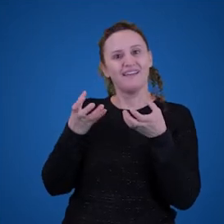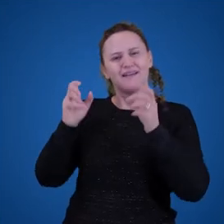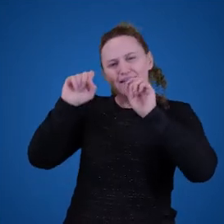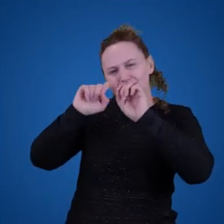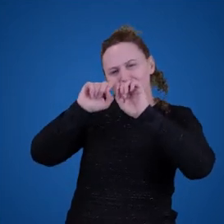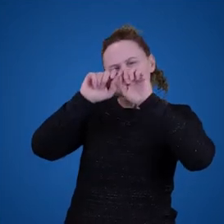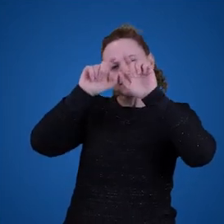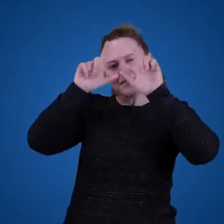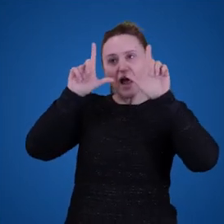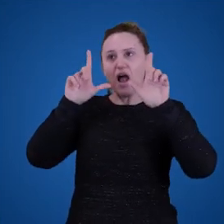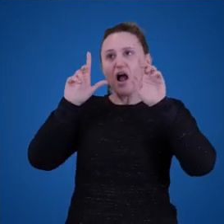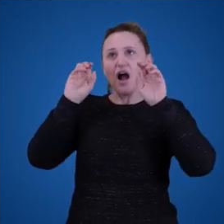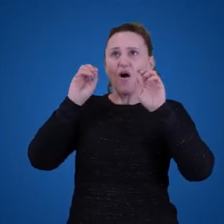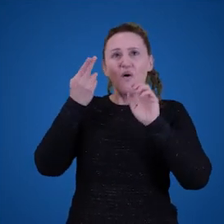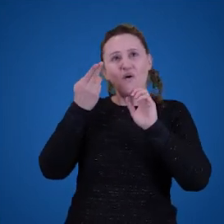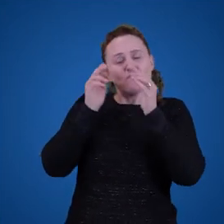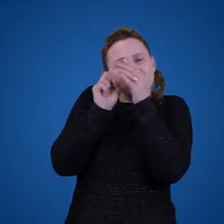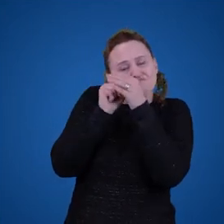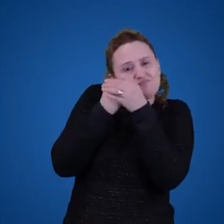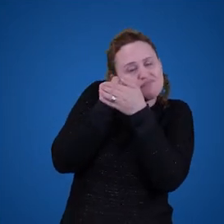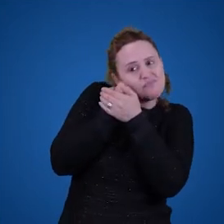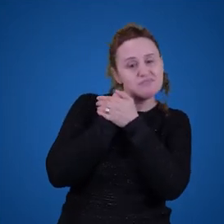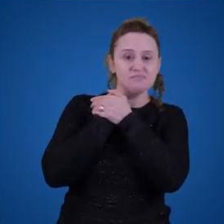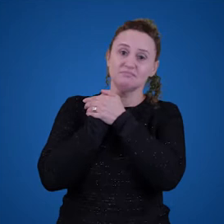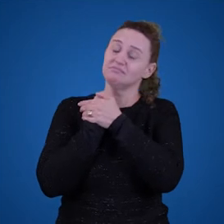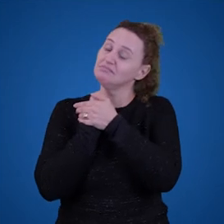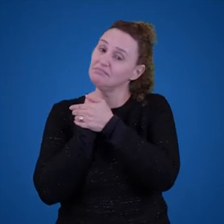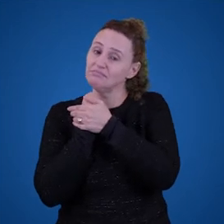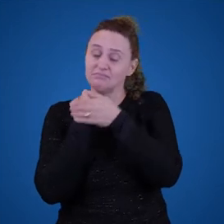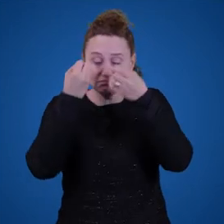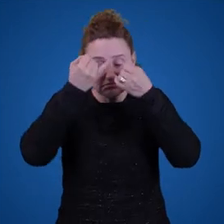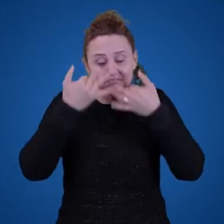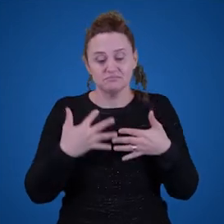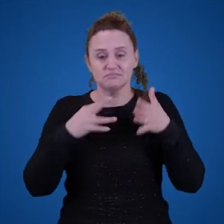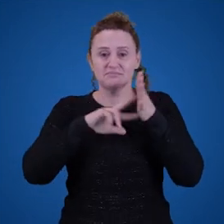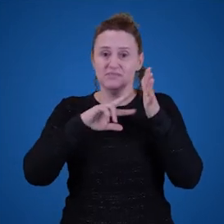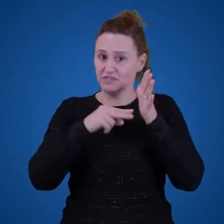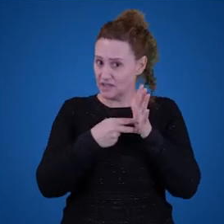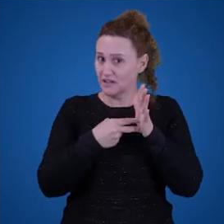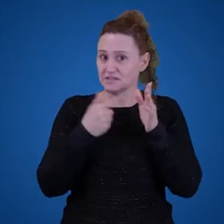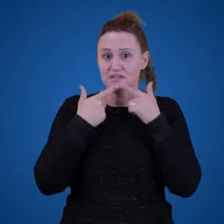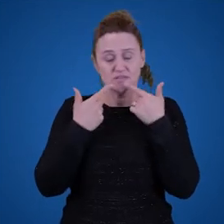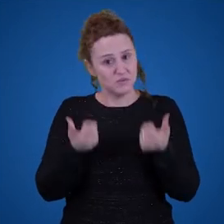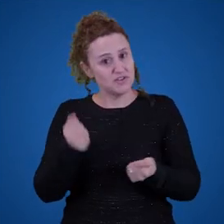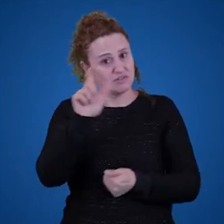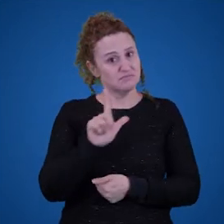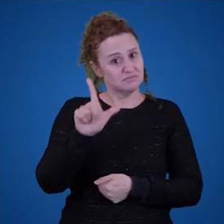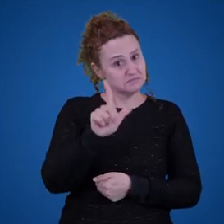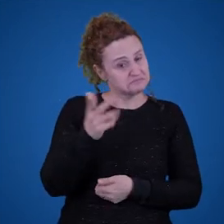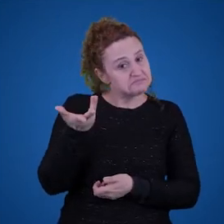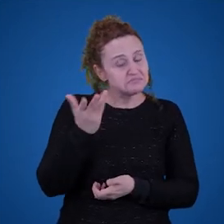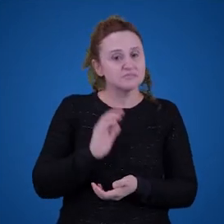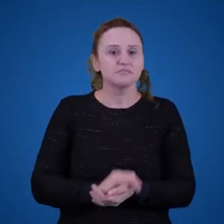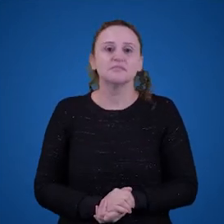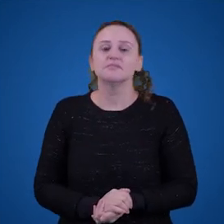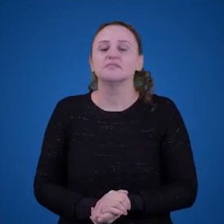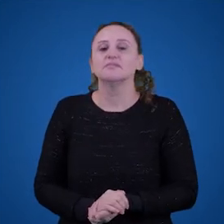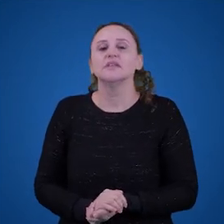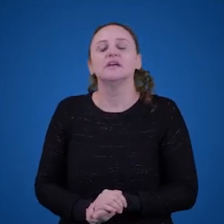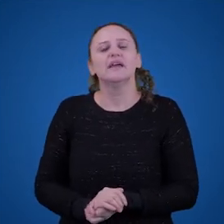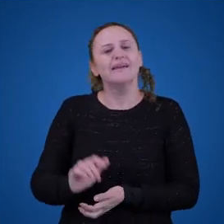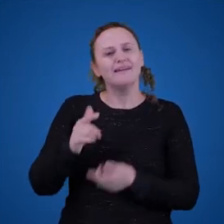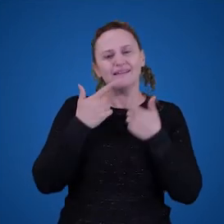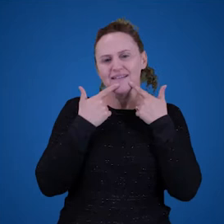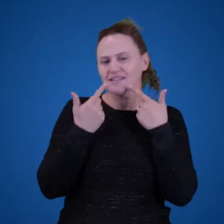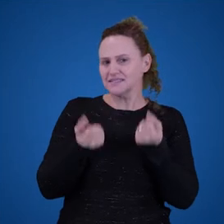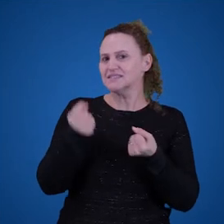obscura, né? Transparente ou não, né? Para explicar o significado da linguagem literária. O significado da linguagem literária